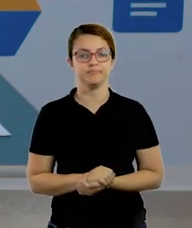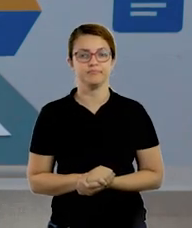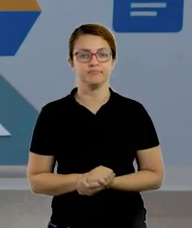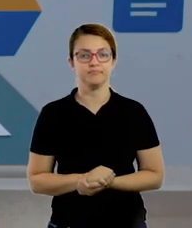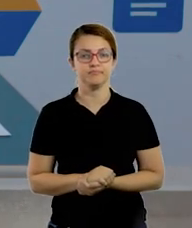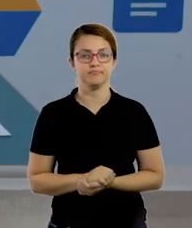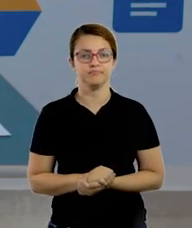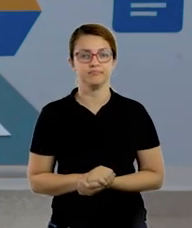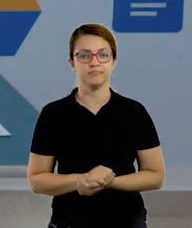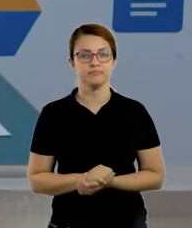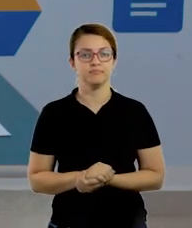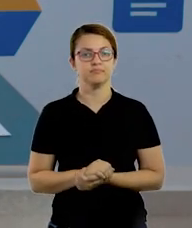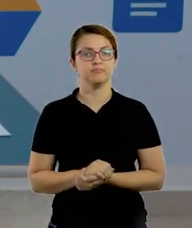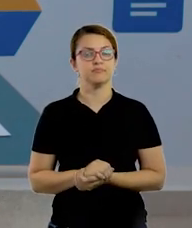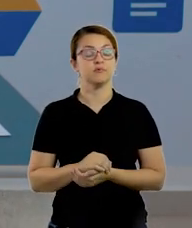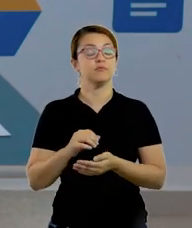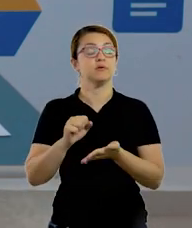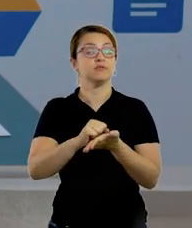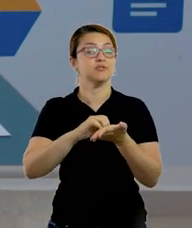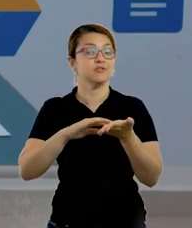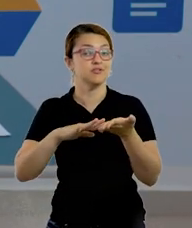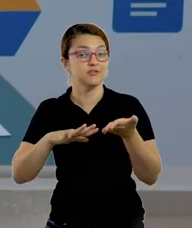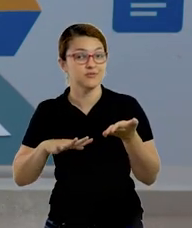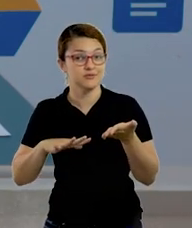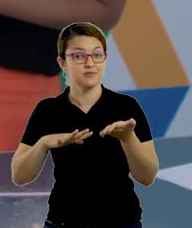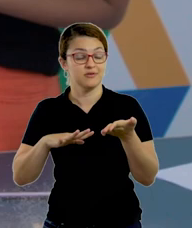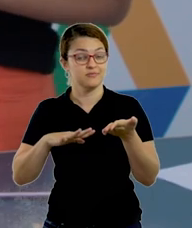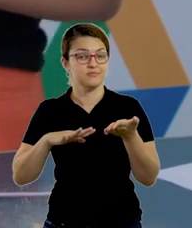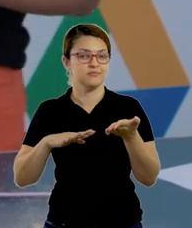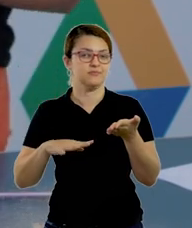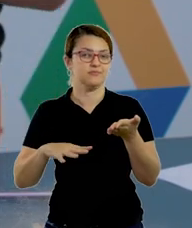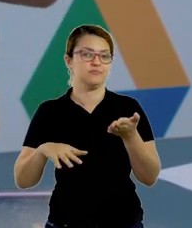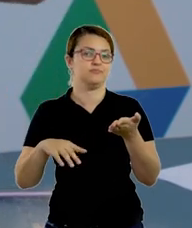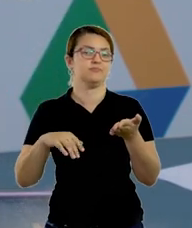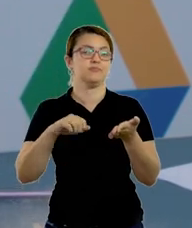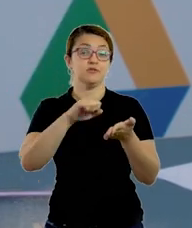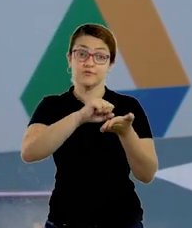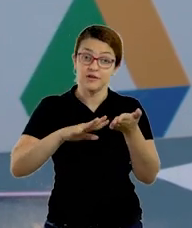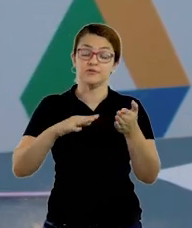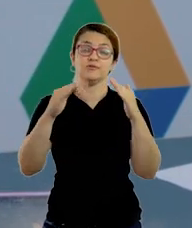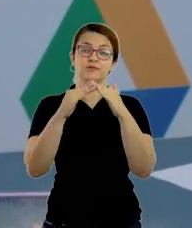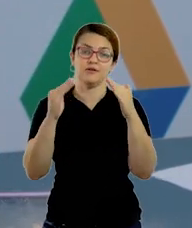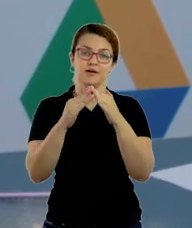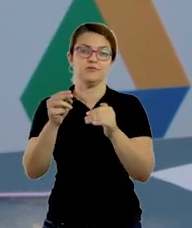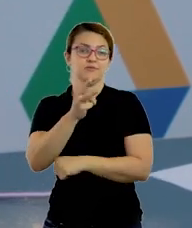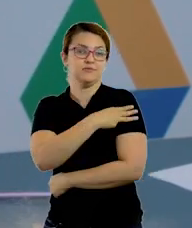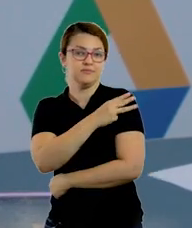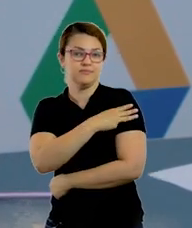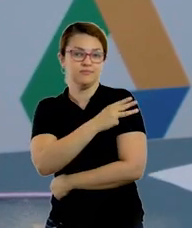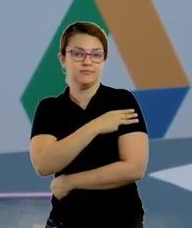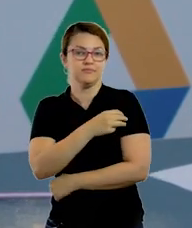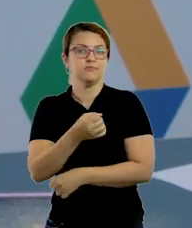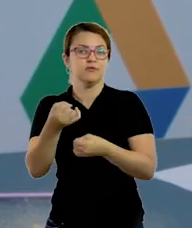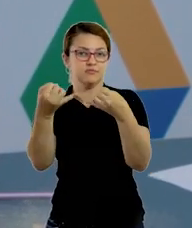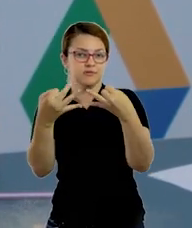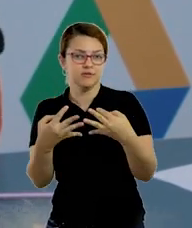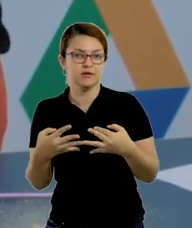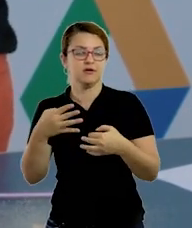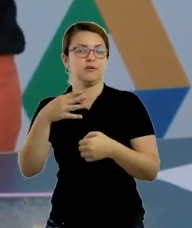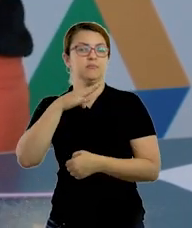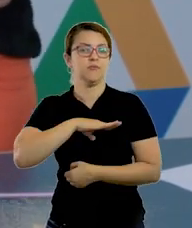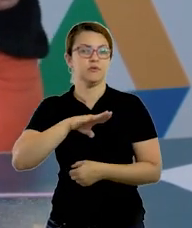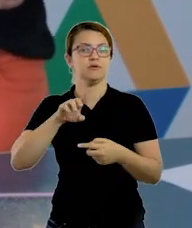sobre as sugestões de atividades para os alunos do terceiro ano, tá? Então aqui no nosso quadro de rotinas eu vou explicar as disciplinas de língua portuguesa,